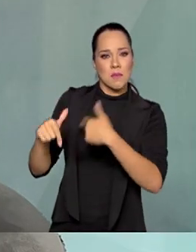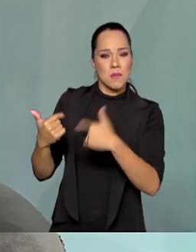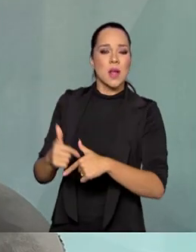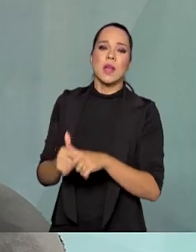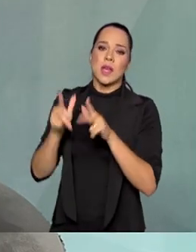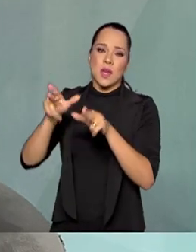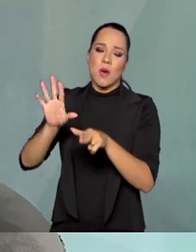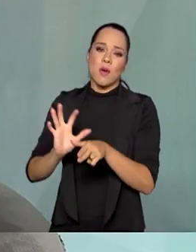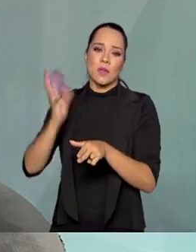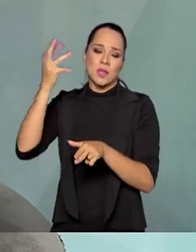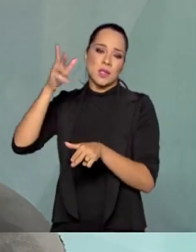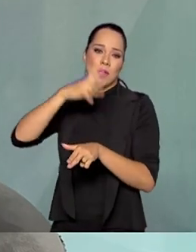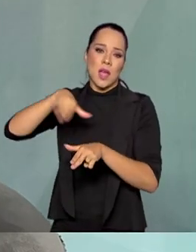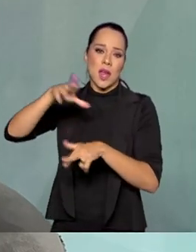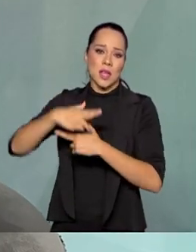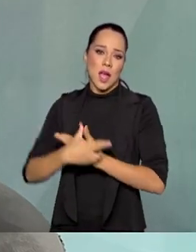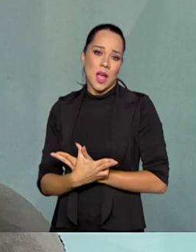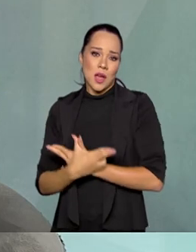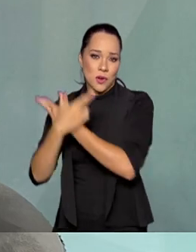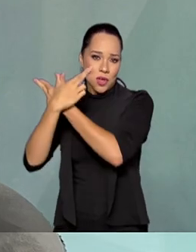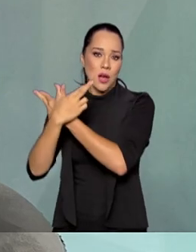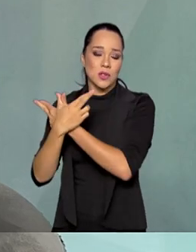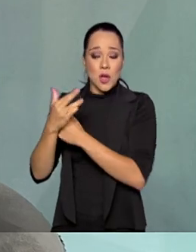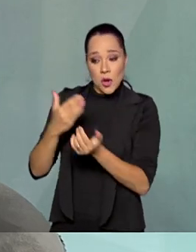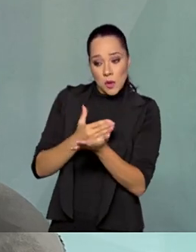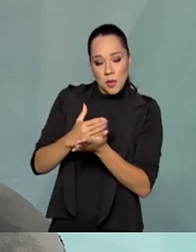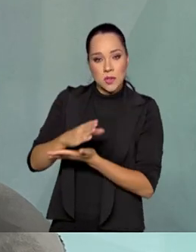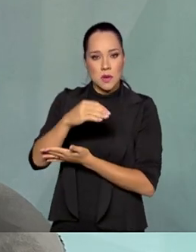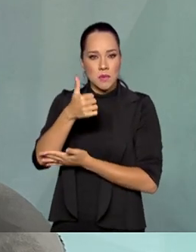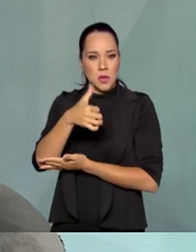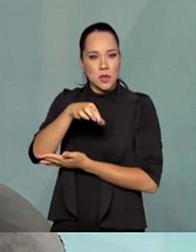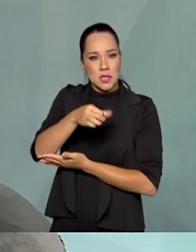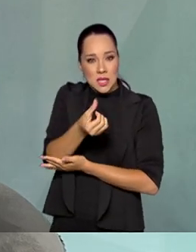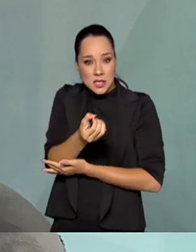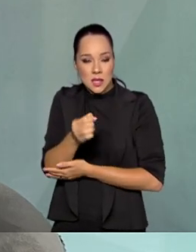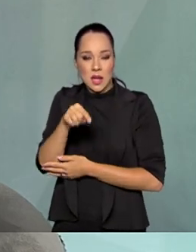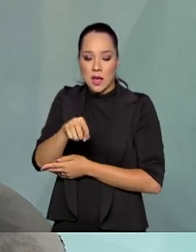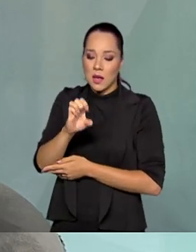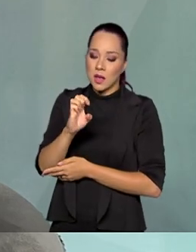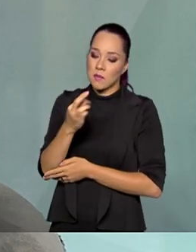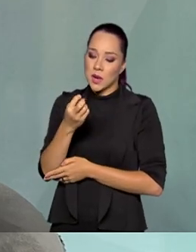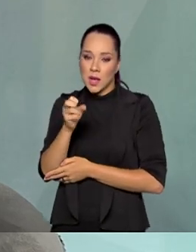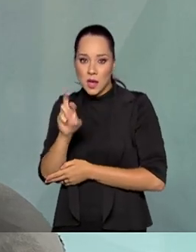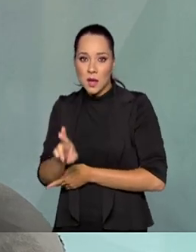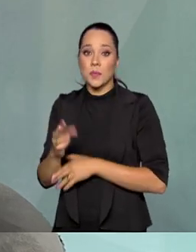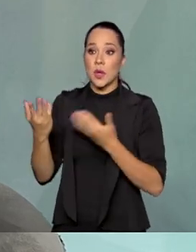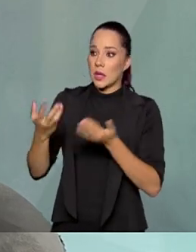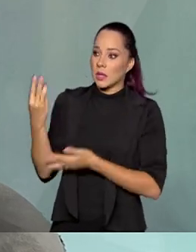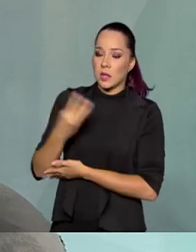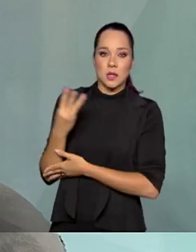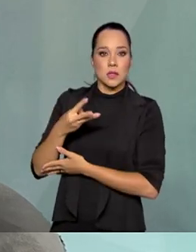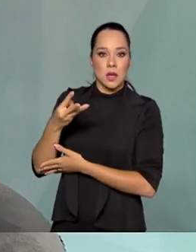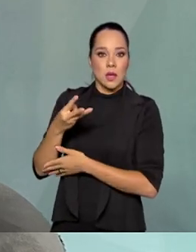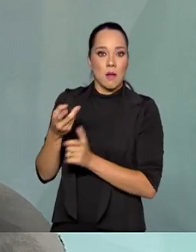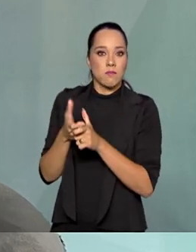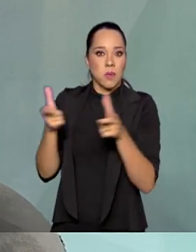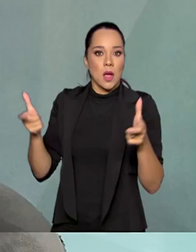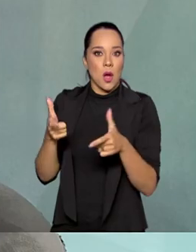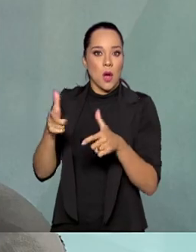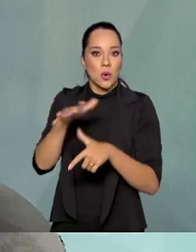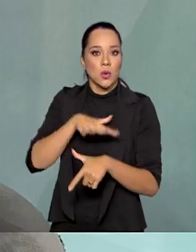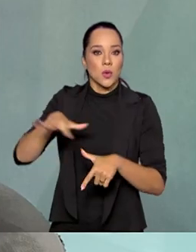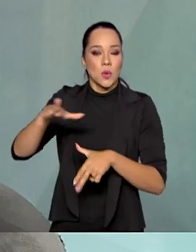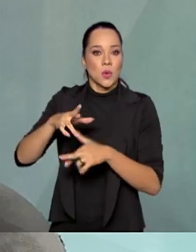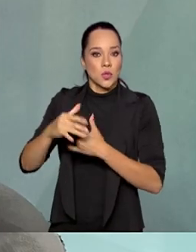como aconteceu no setor aeronáutico. Nós começamos lá no final dos anos 60 com a Embraer e hoje temos a terceira maior indústria aeronáutica do mundo.